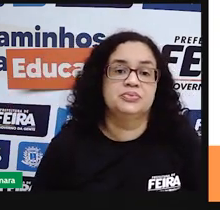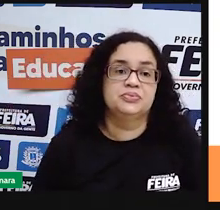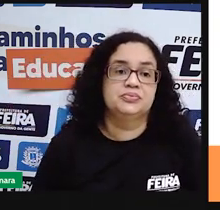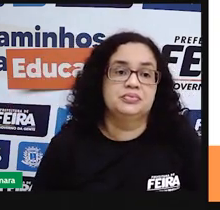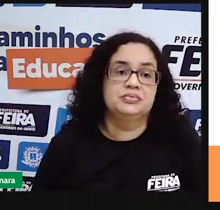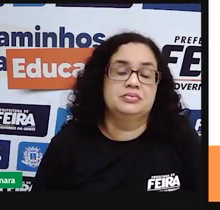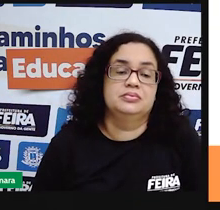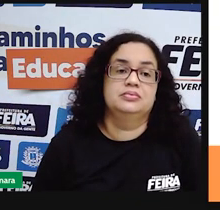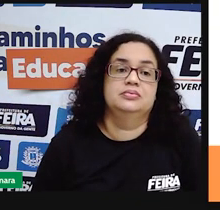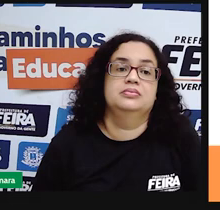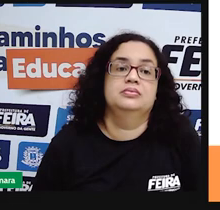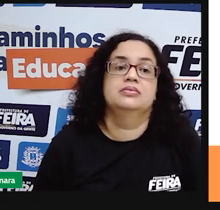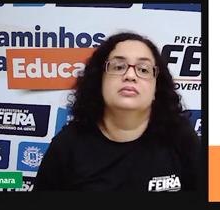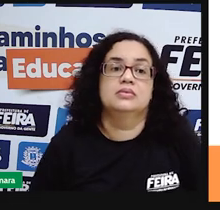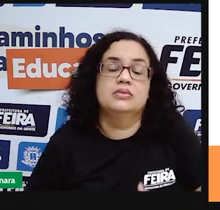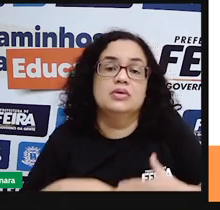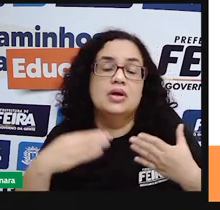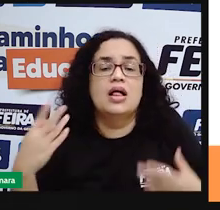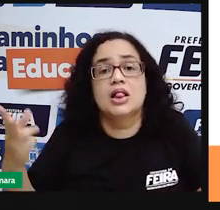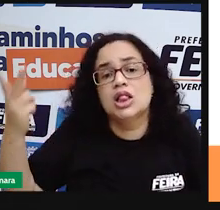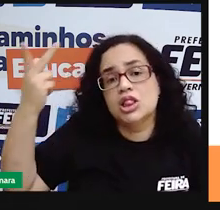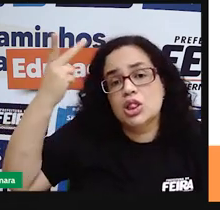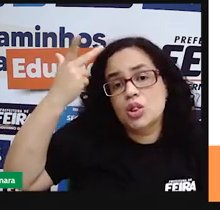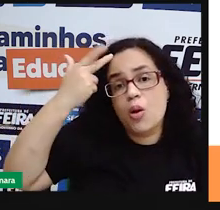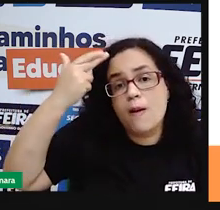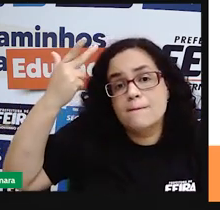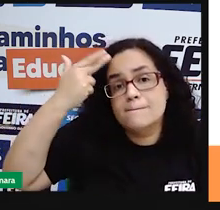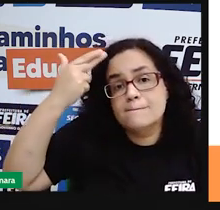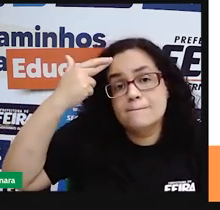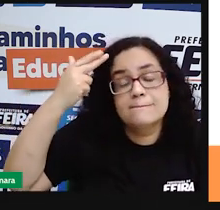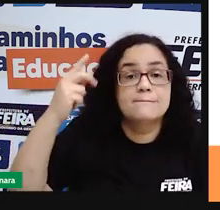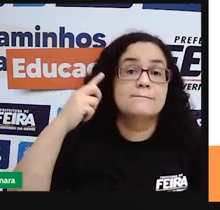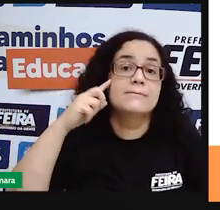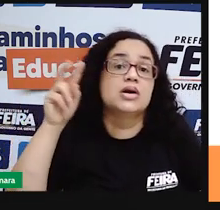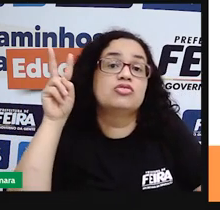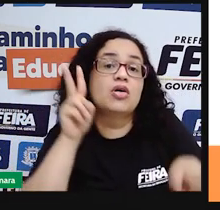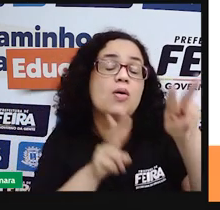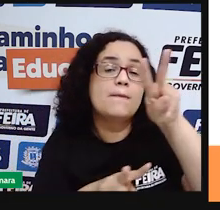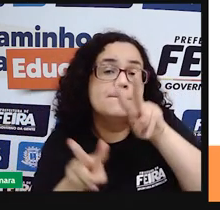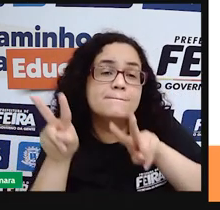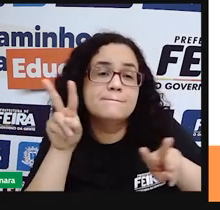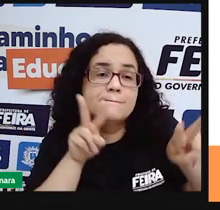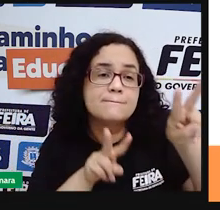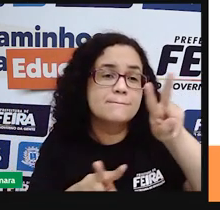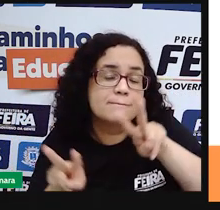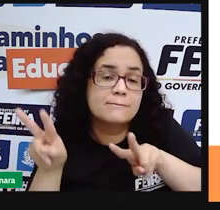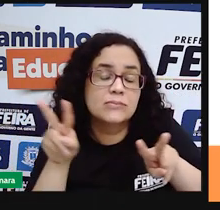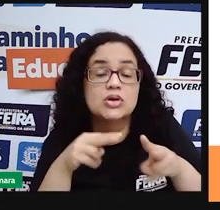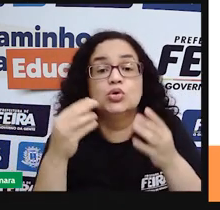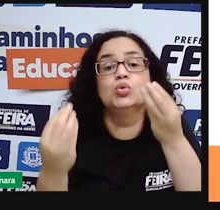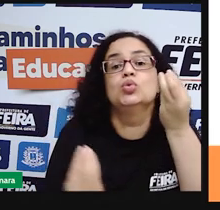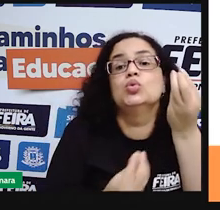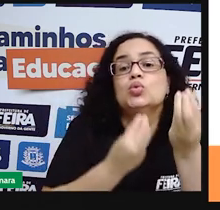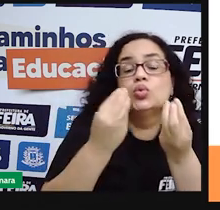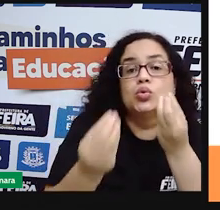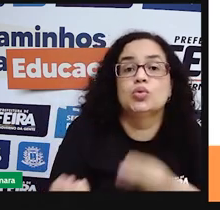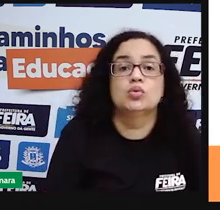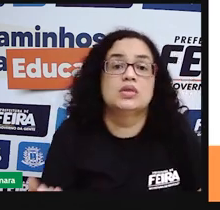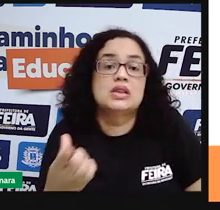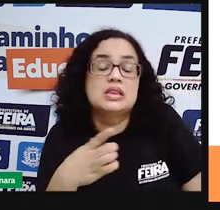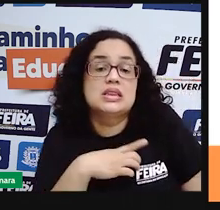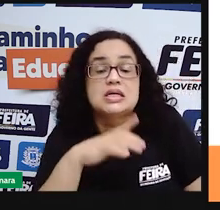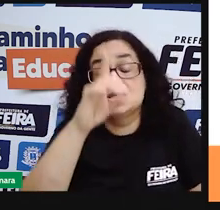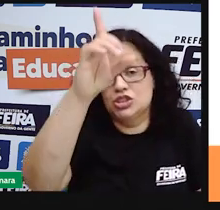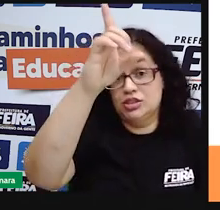E assim, é comum a gente ainda observar informações relacionadas à chegada dos